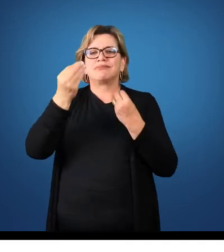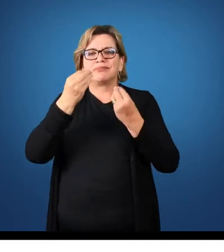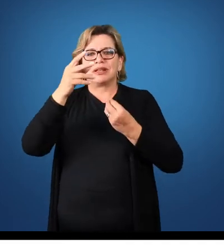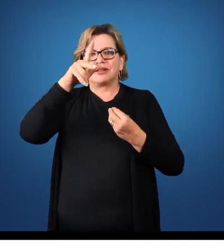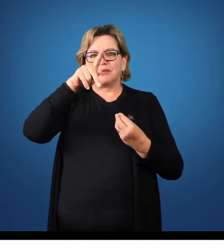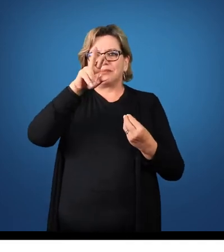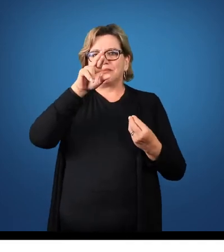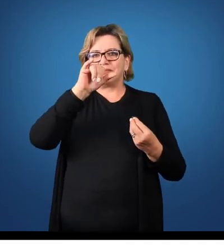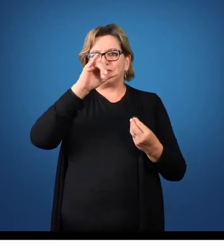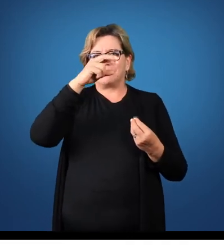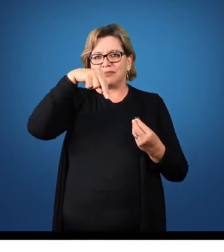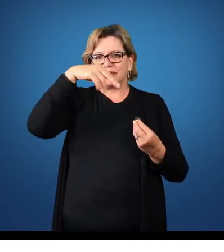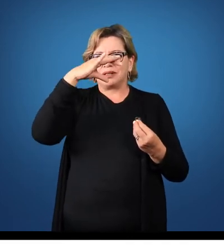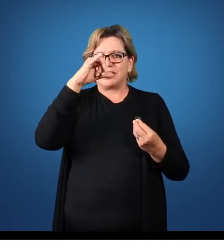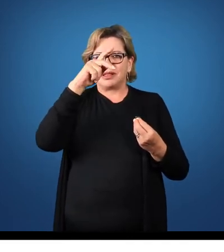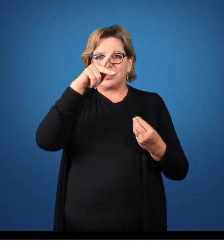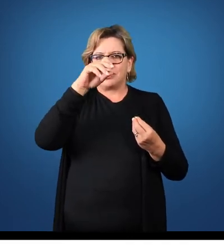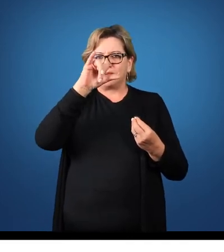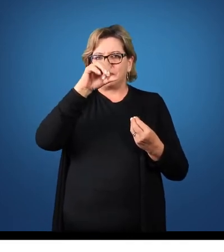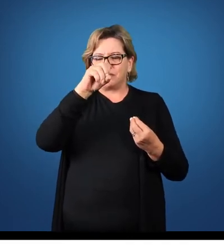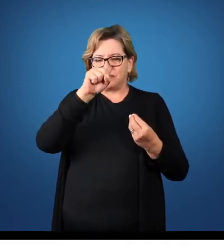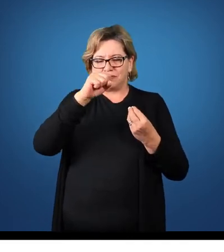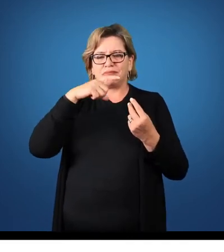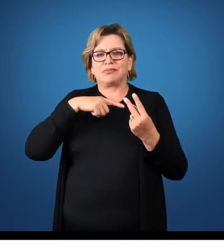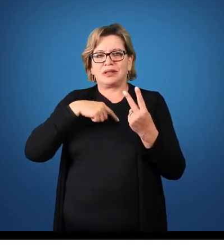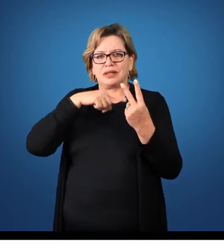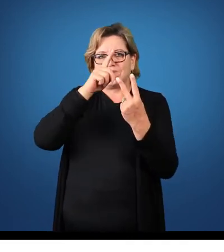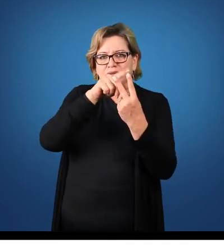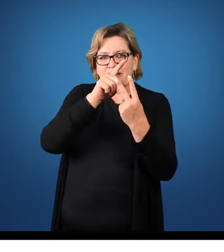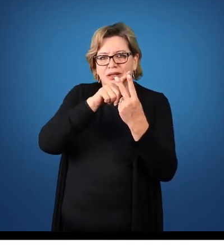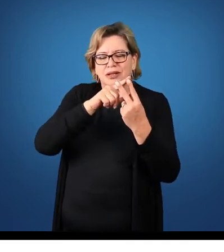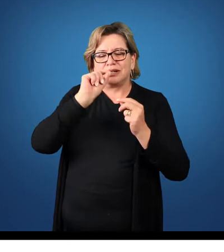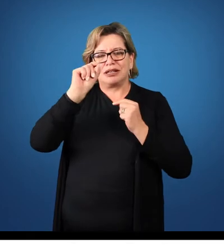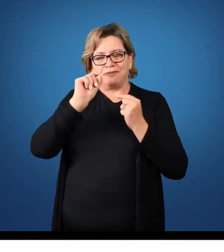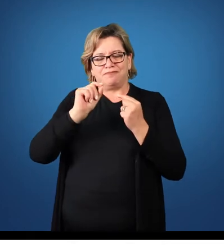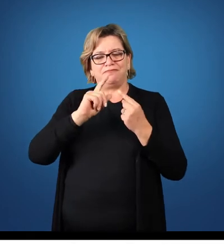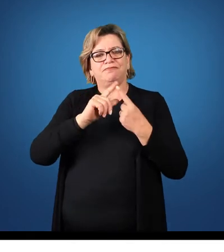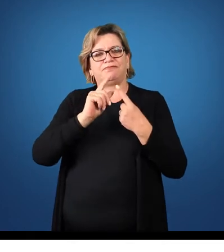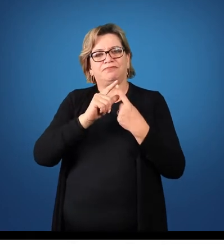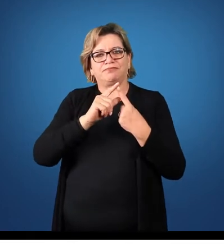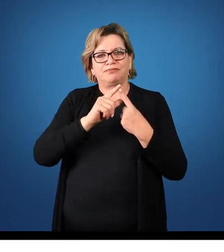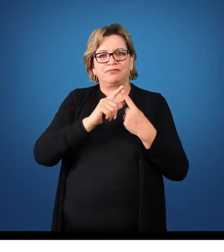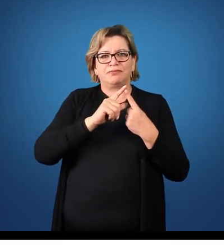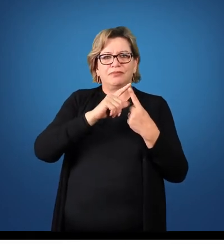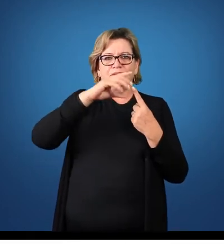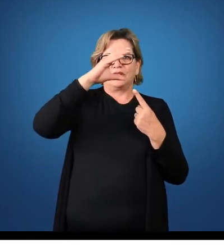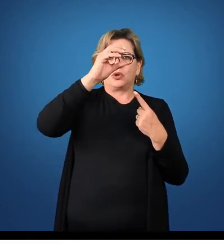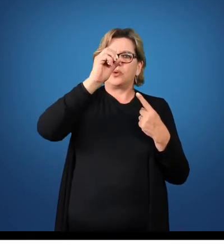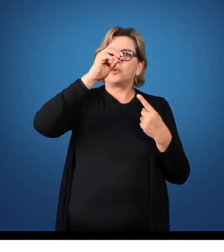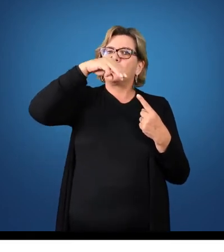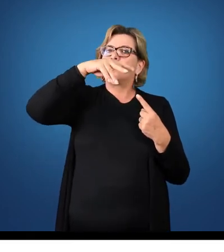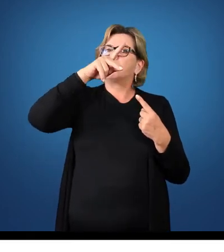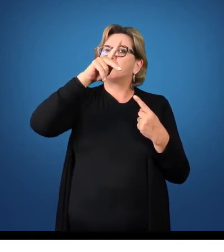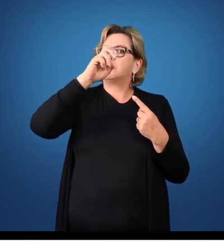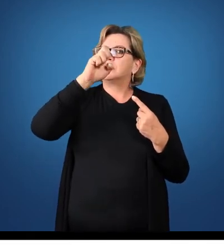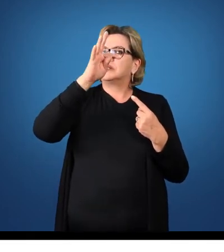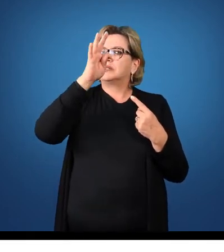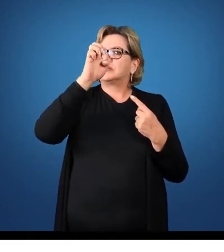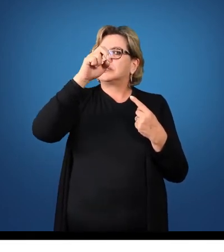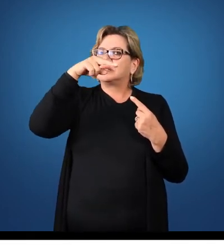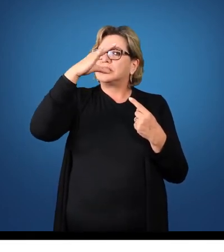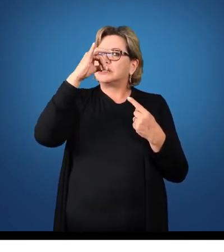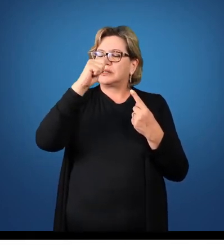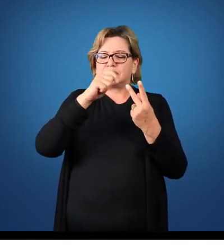são os pilares básicos da contabilidade. Esses princípios são o princípio da competência e o da